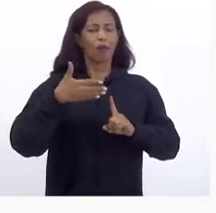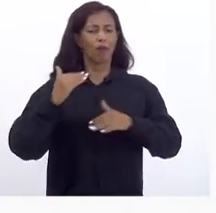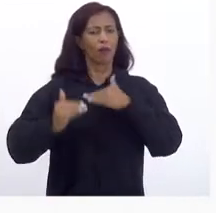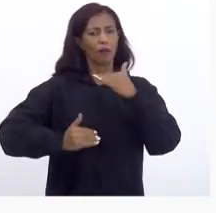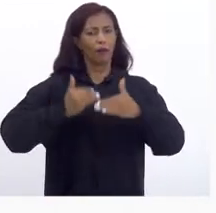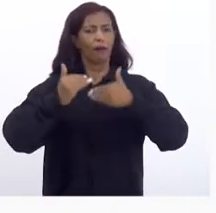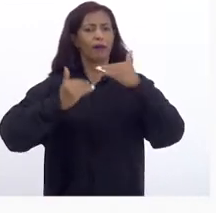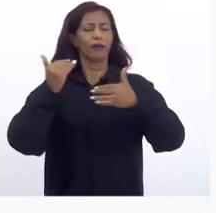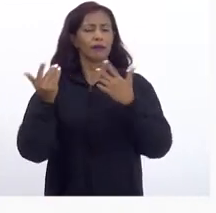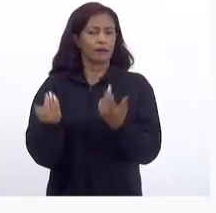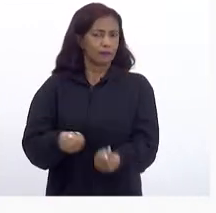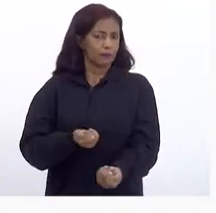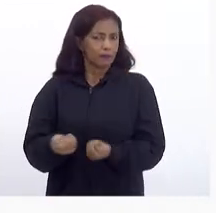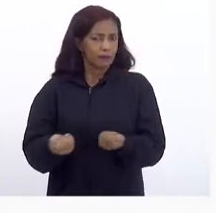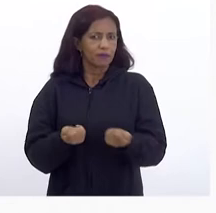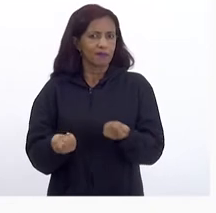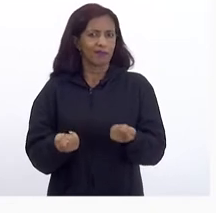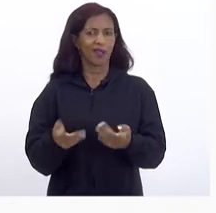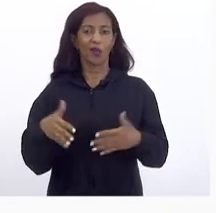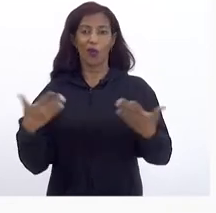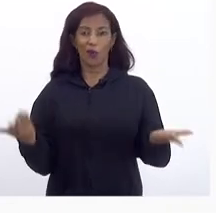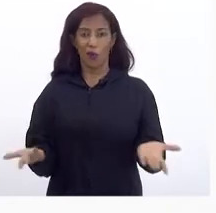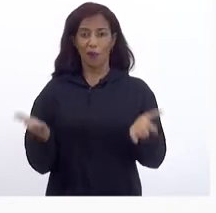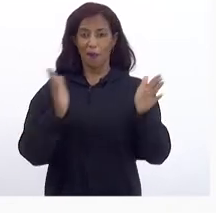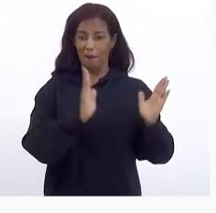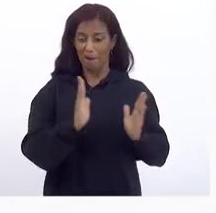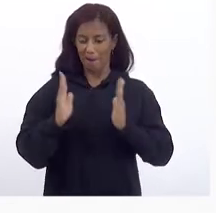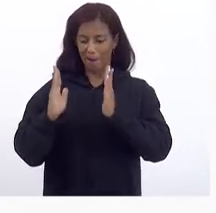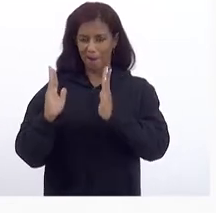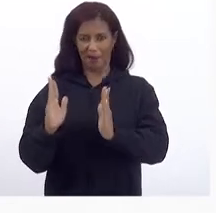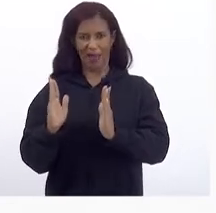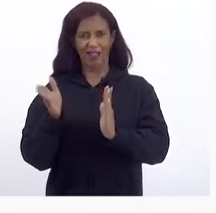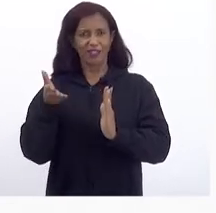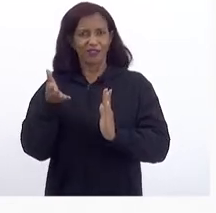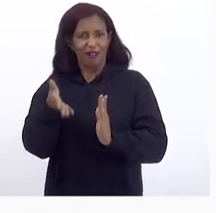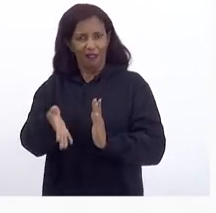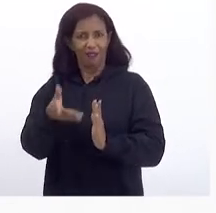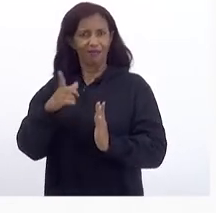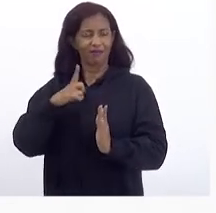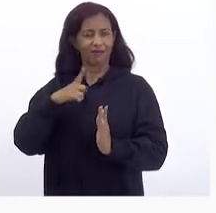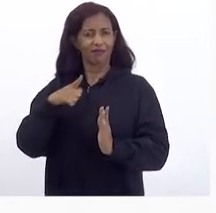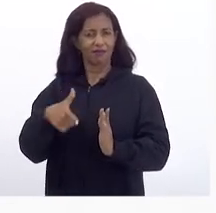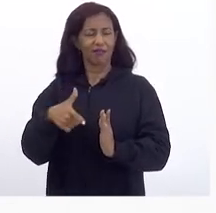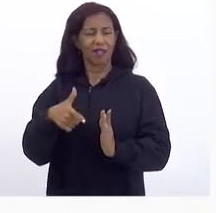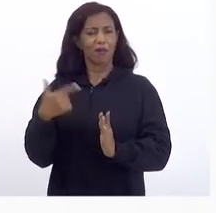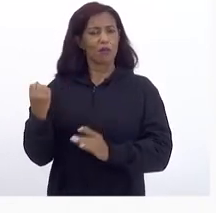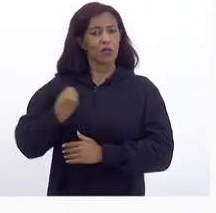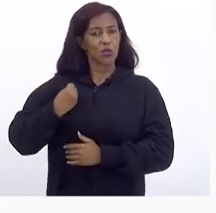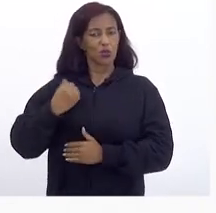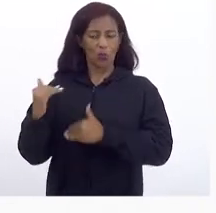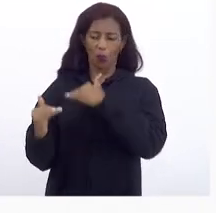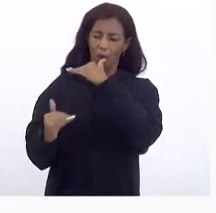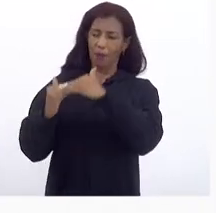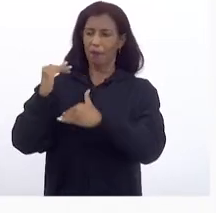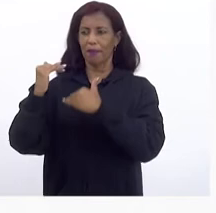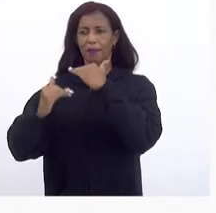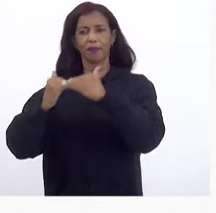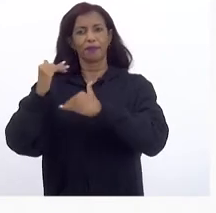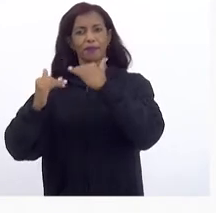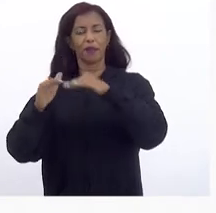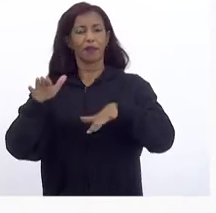Econômico Então Obviamente Que parte Disso Está refletido Mas Esse Número Esse Crescimento